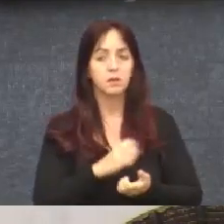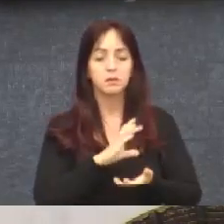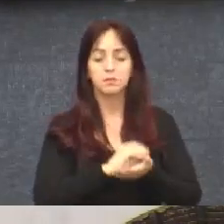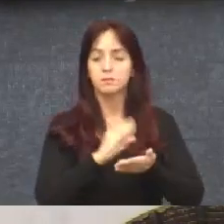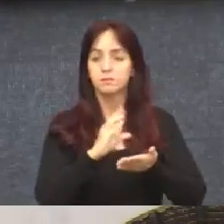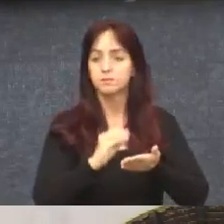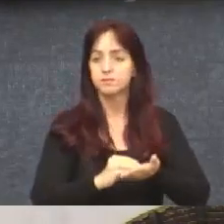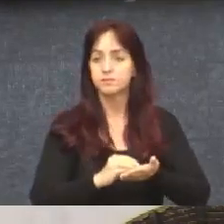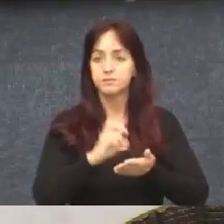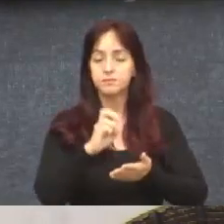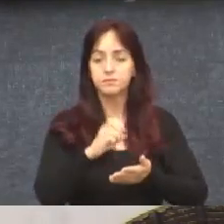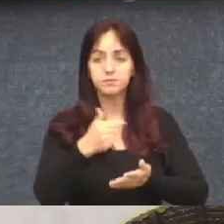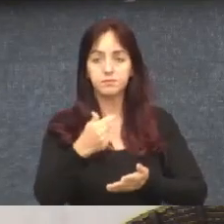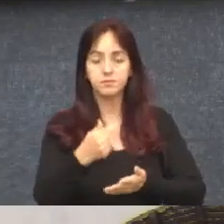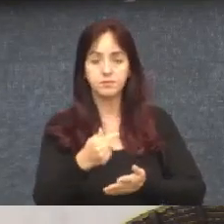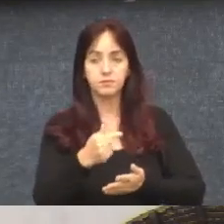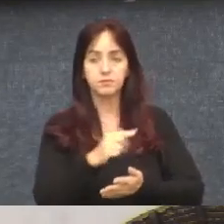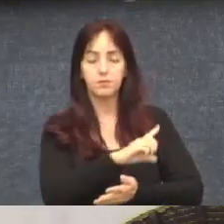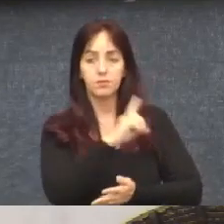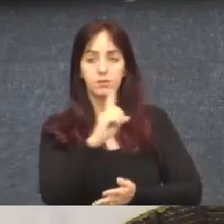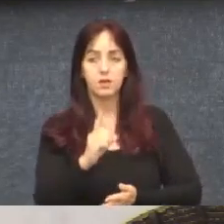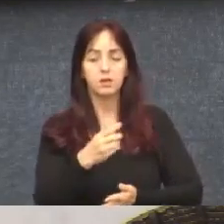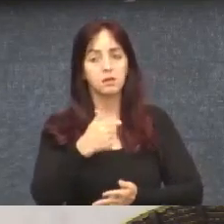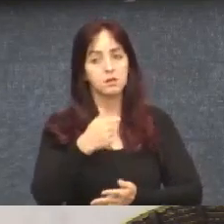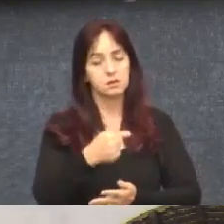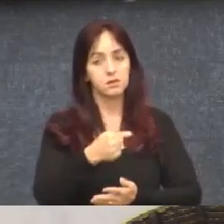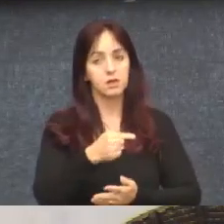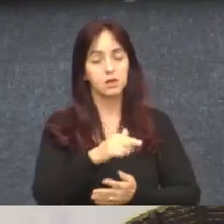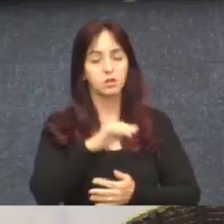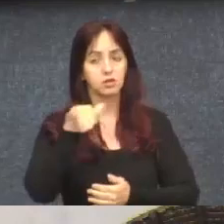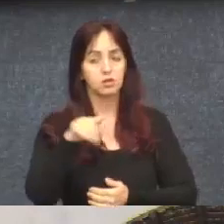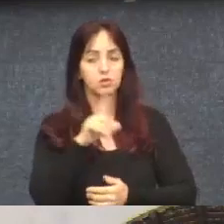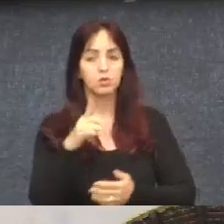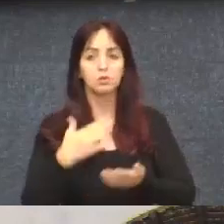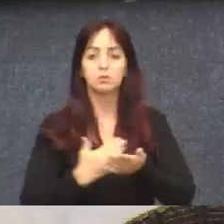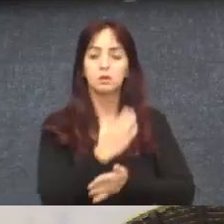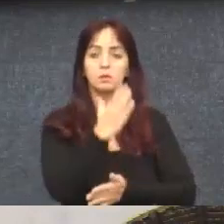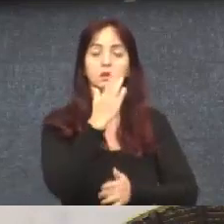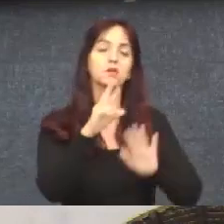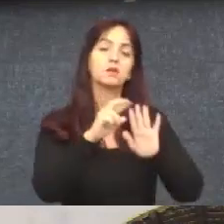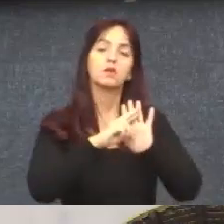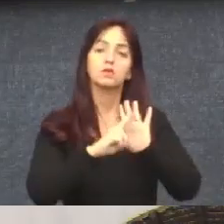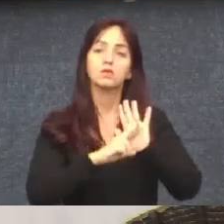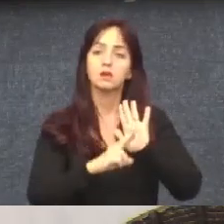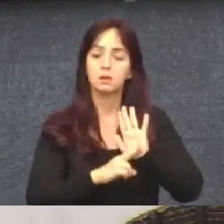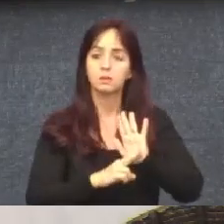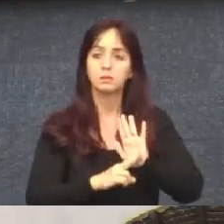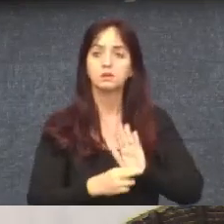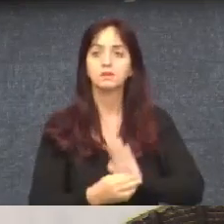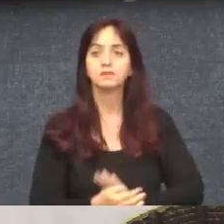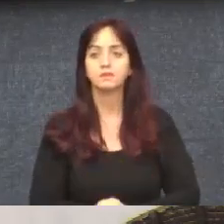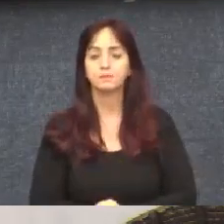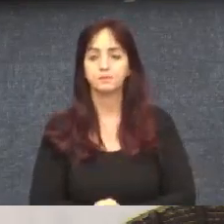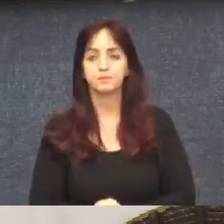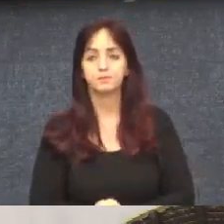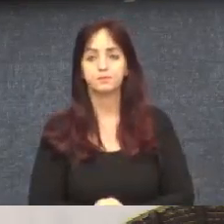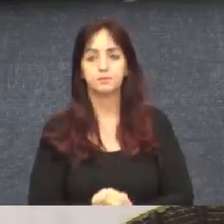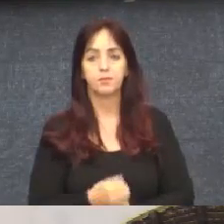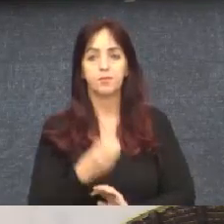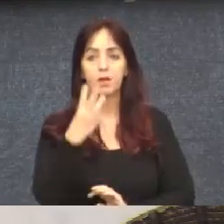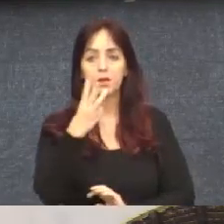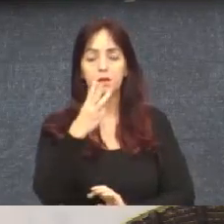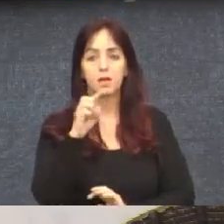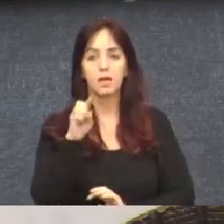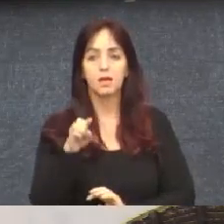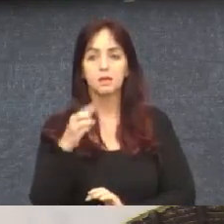reunião ordinária, realizada em 7 de julho de 2023, eu comunico sua aprovação nos termos regimentais. 15 horas